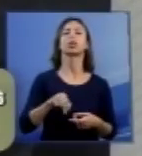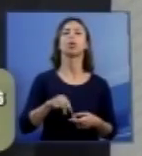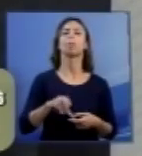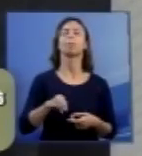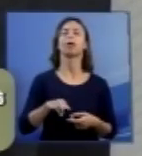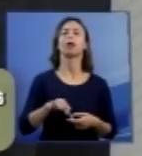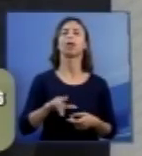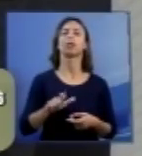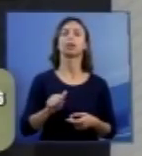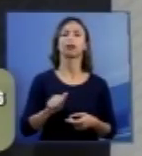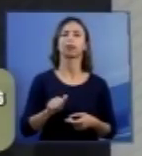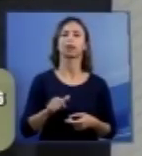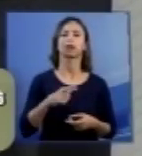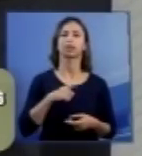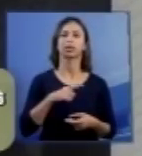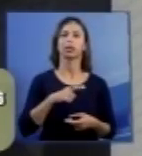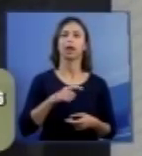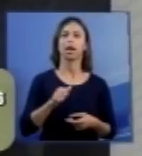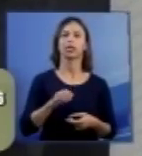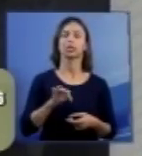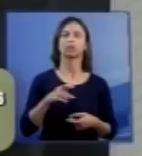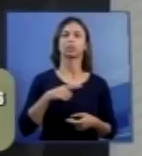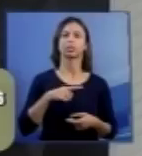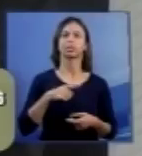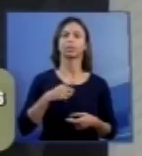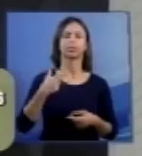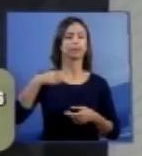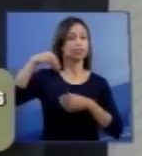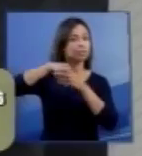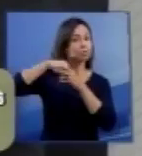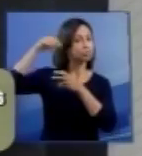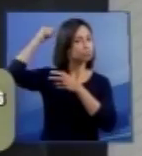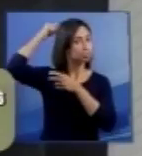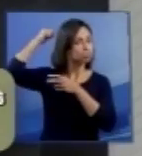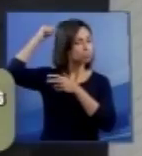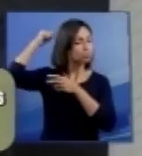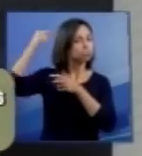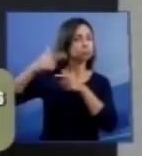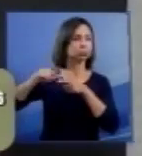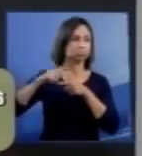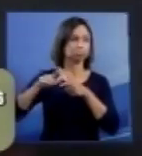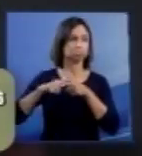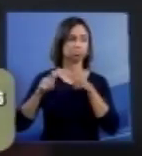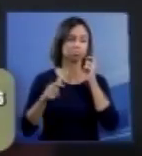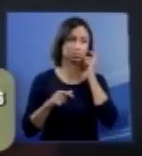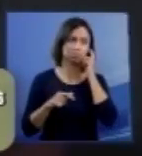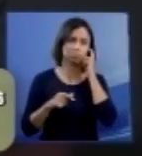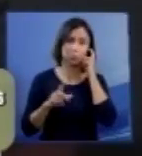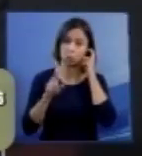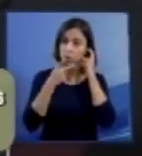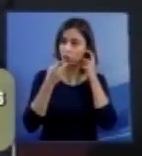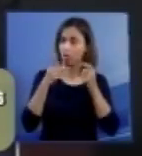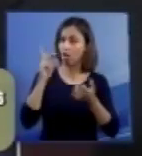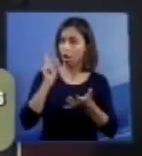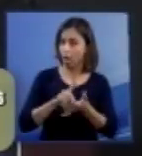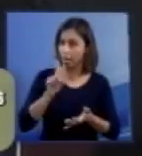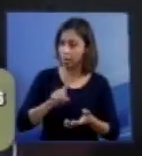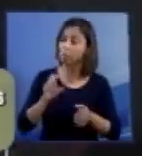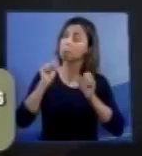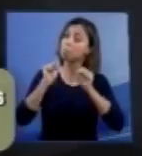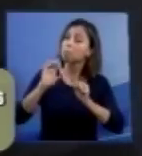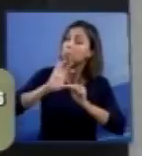de ácido fólico nas farinhas pode, eu não estou dizendo que está, pode estar